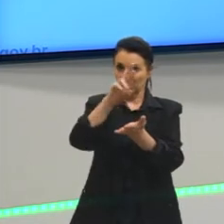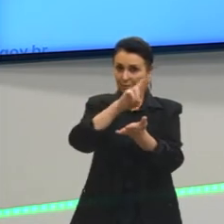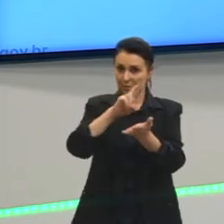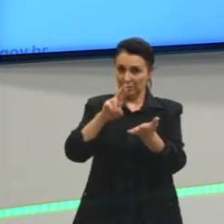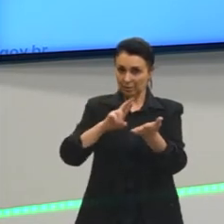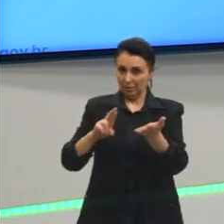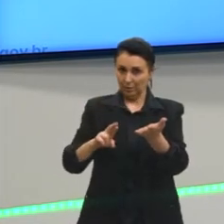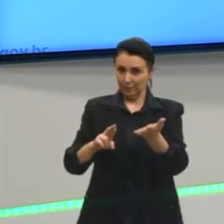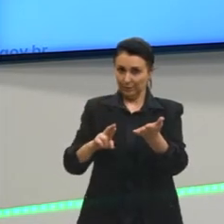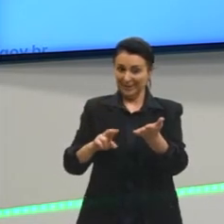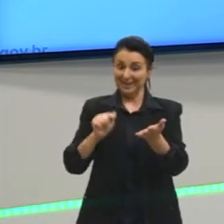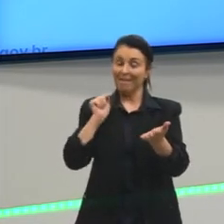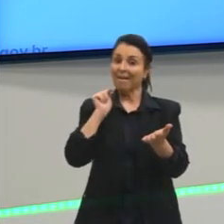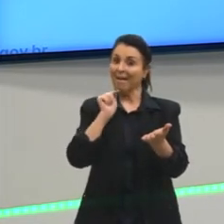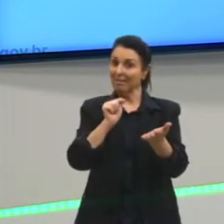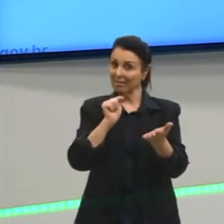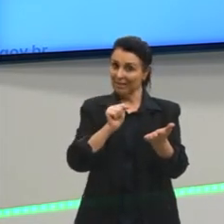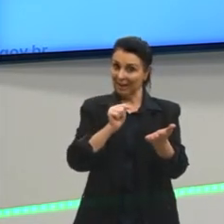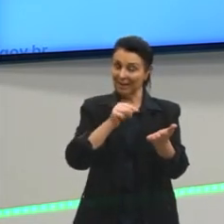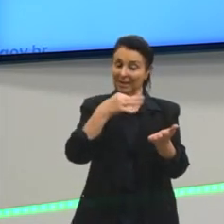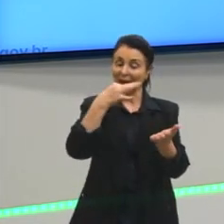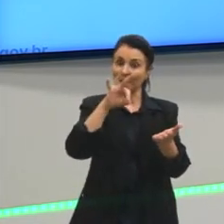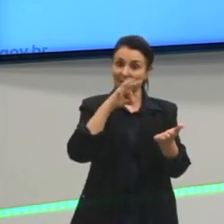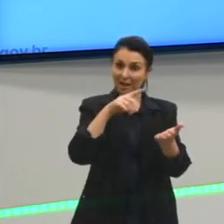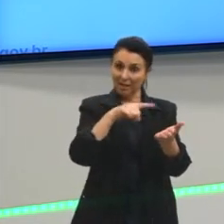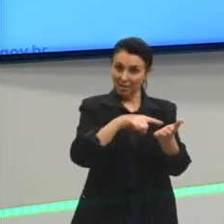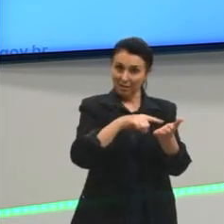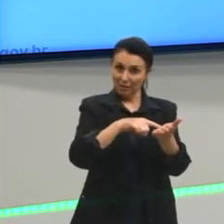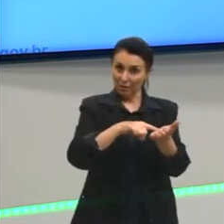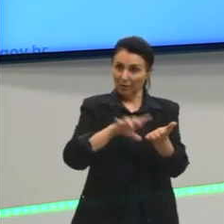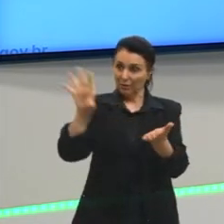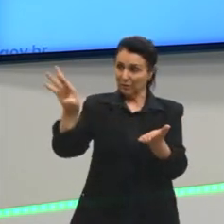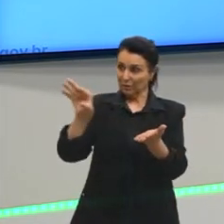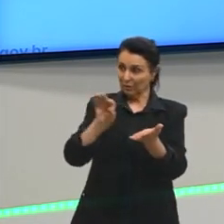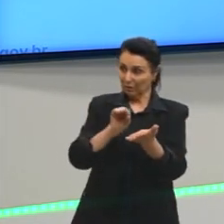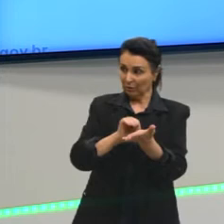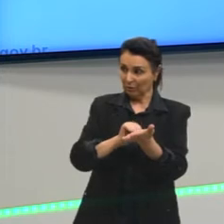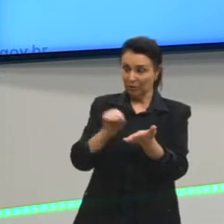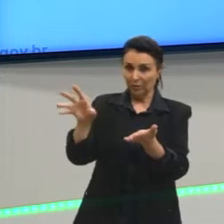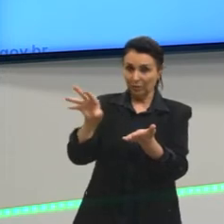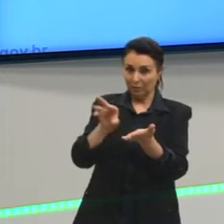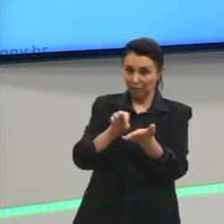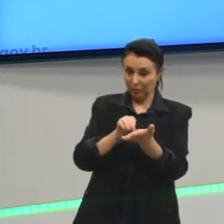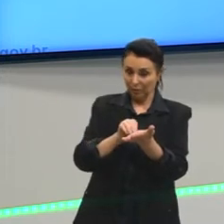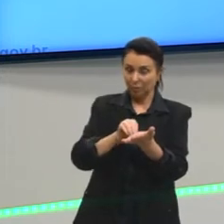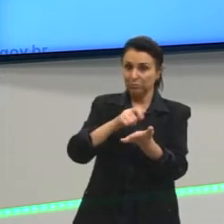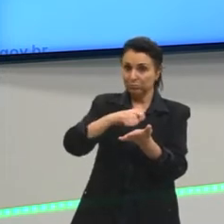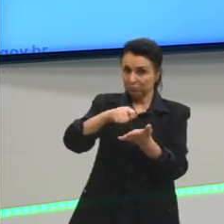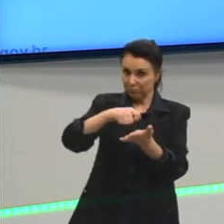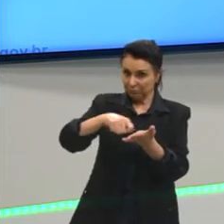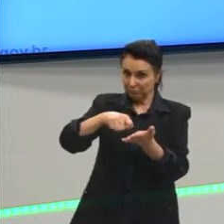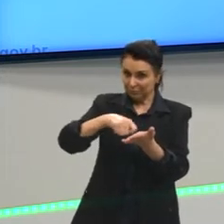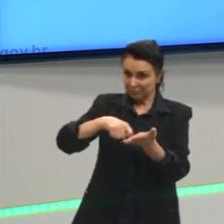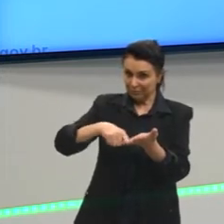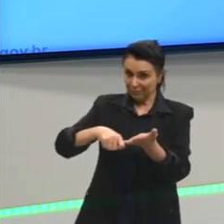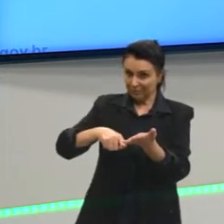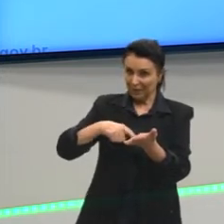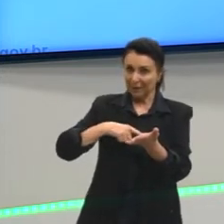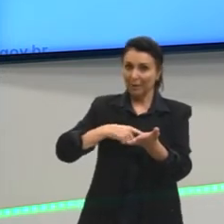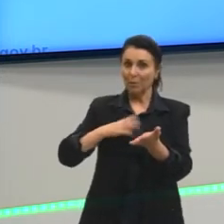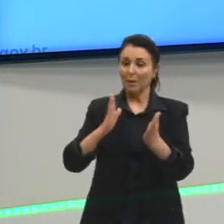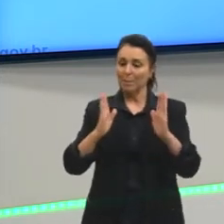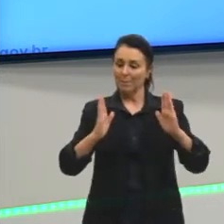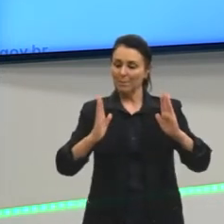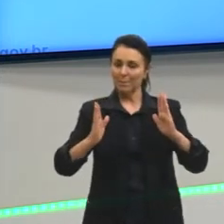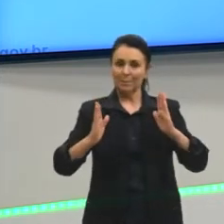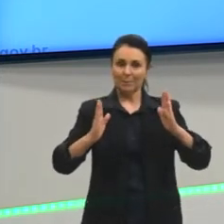o local em que vocês vão passar a redação de vocês a limpo. Então, lá vai ter uma margem.